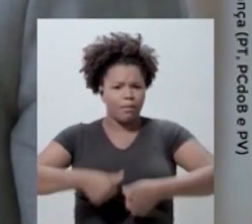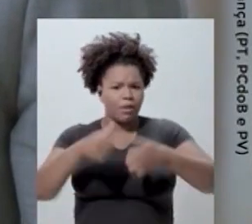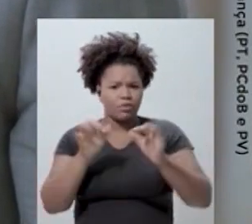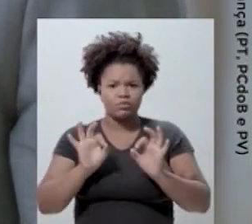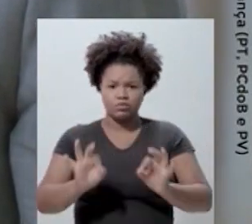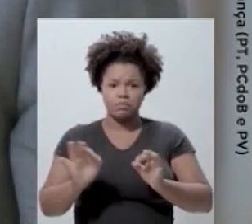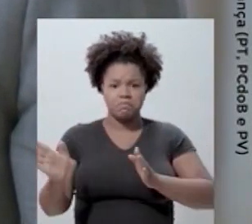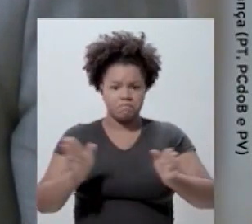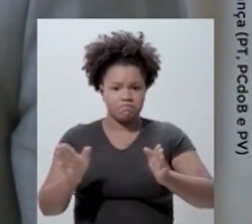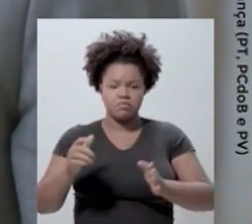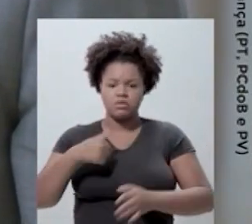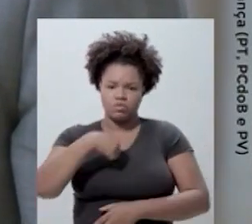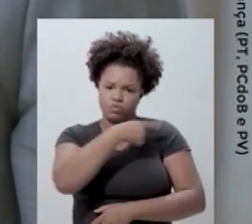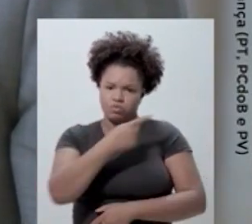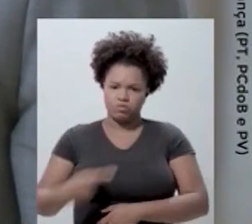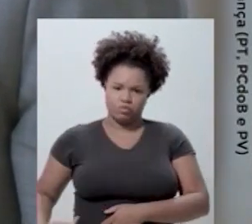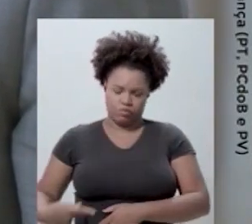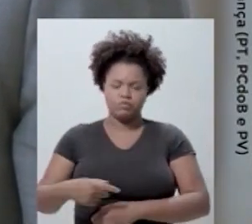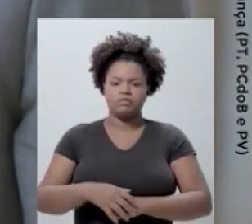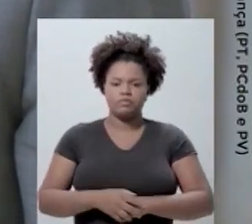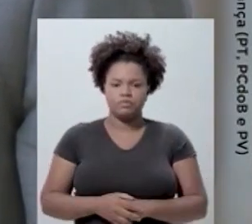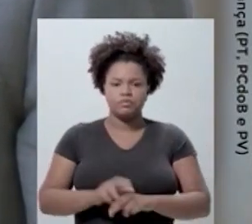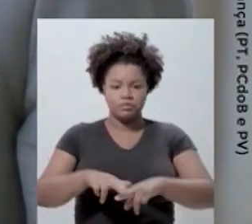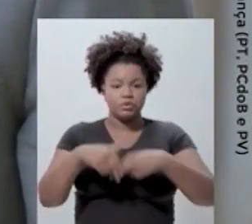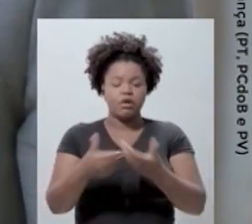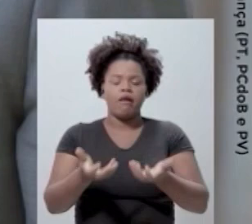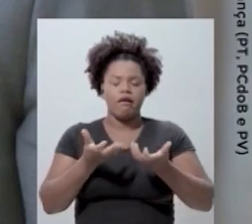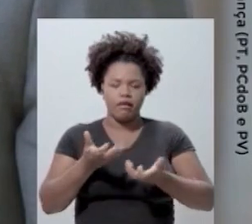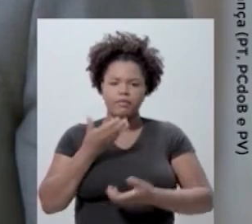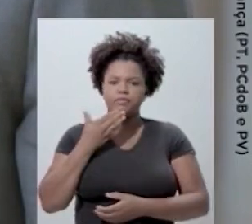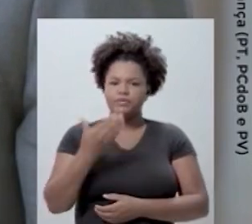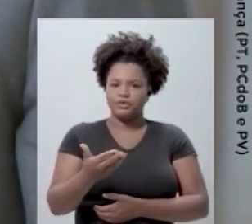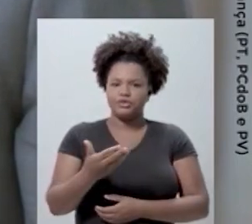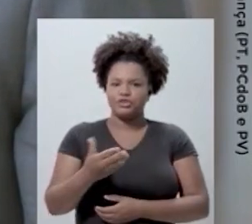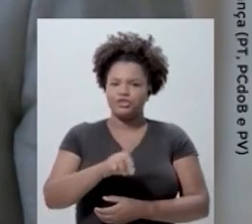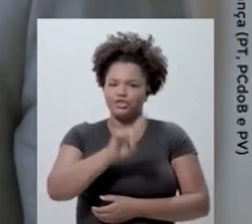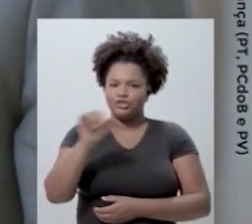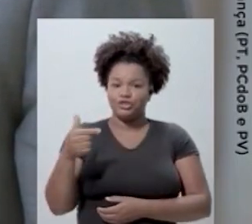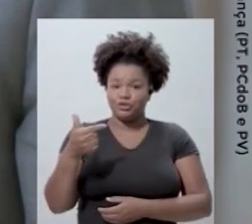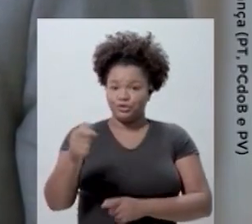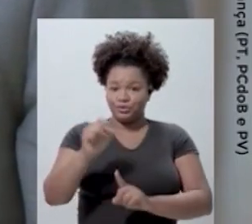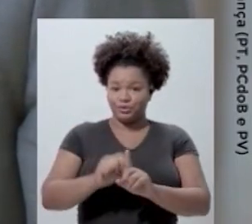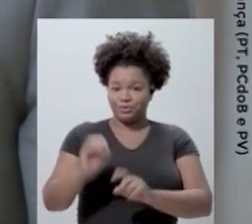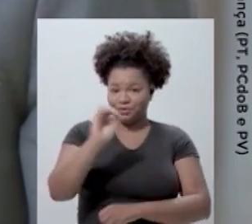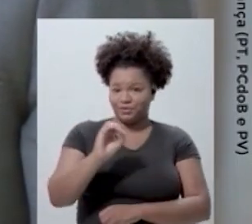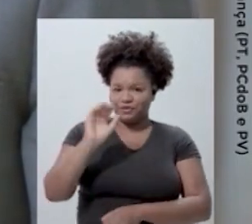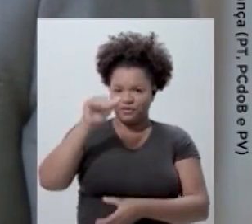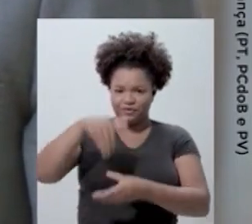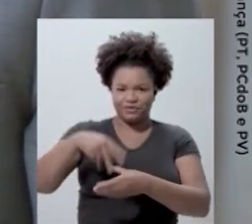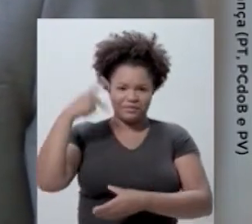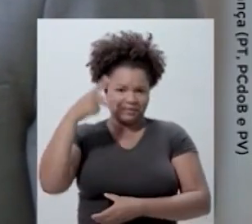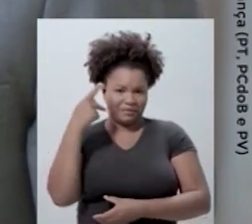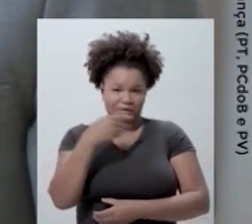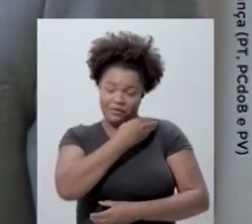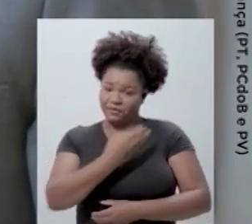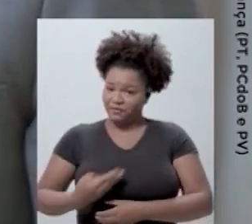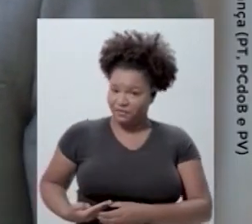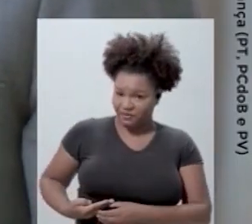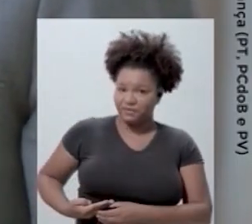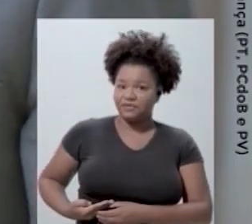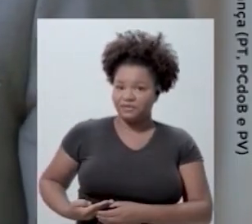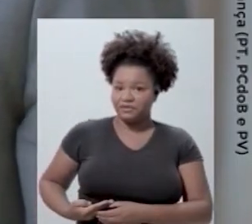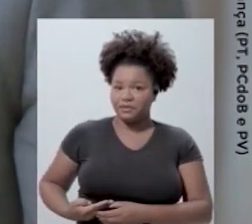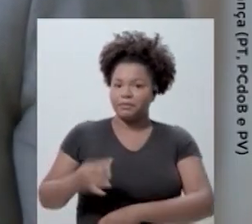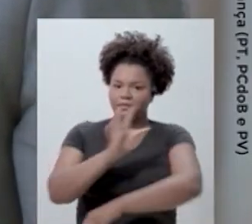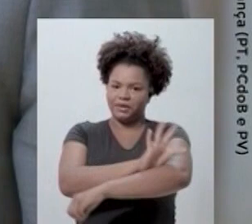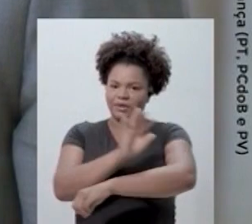foi a mais bem sucedida quando eu fui presidente da república. Por isso, eu queria pedir. Dia 2 de outubro, vote Paulo Morão